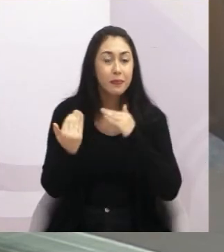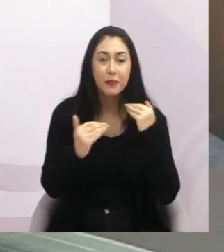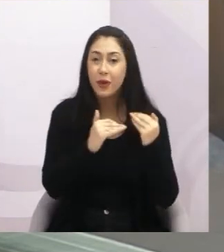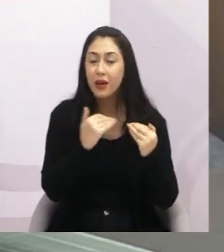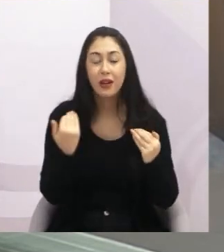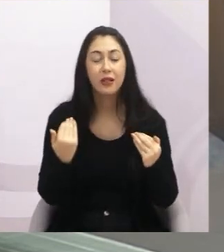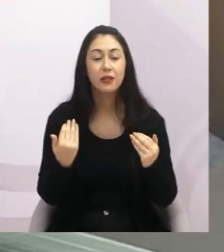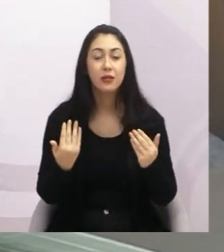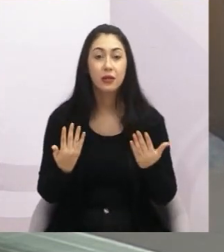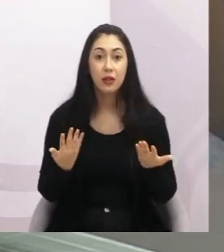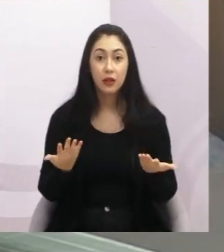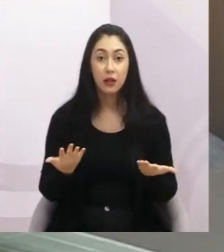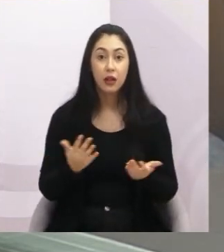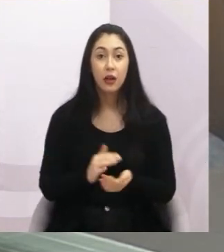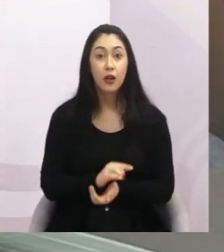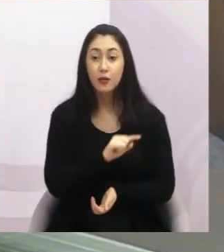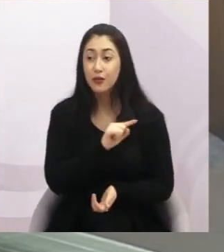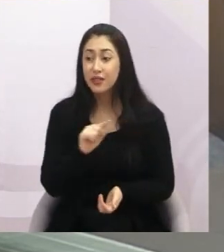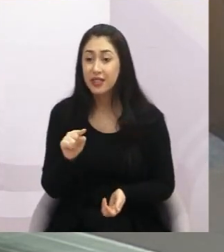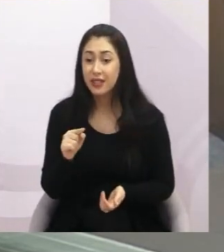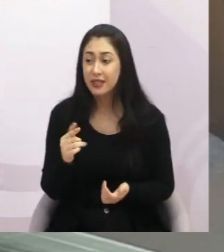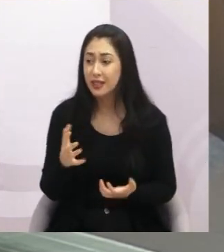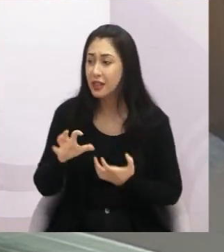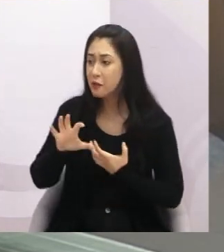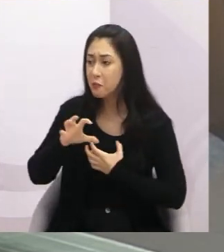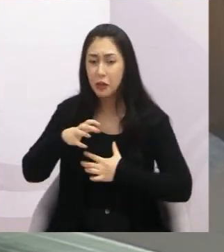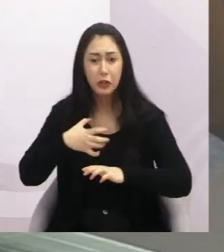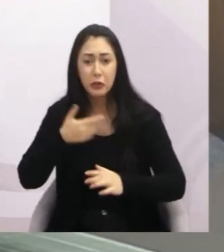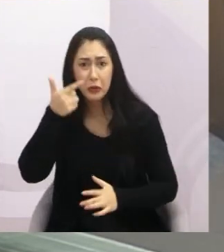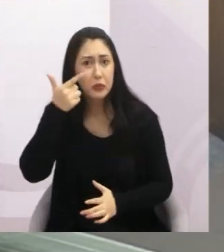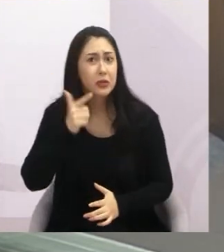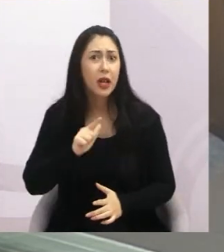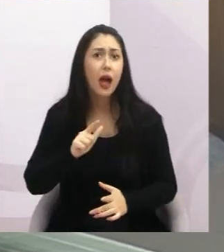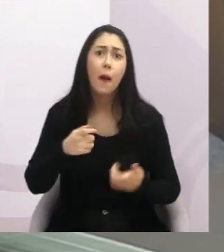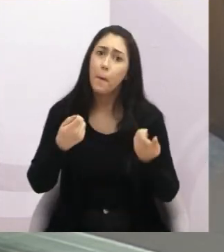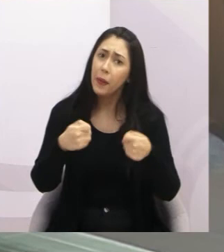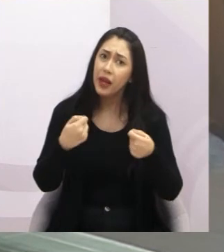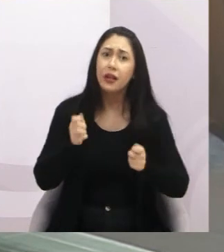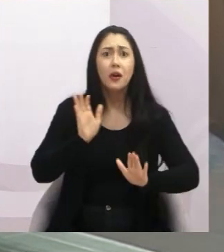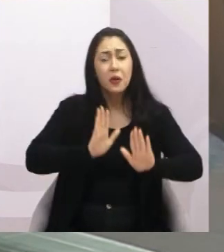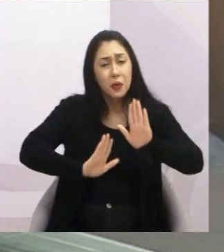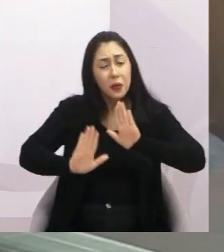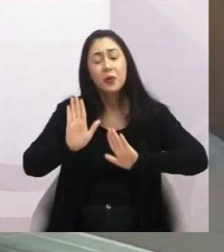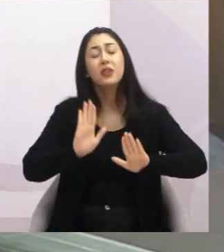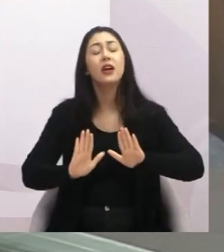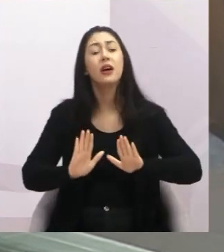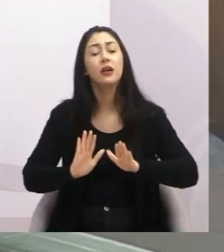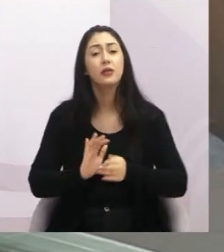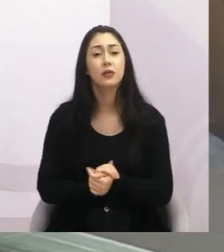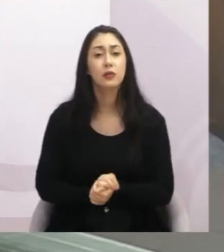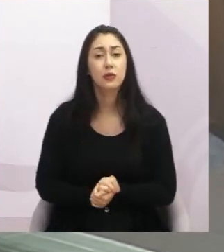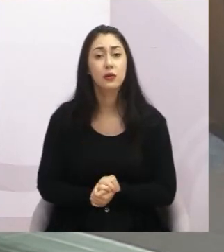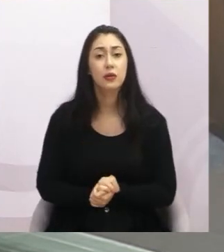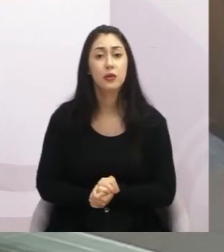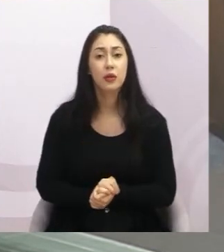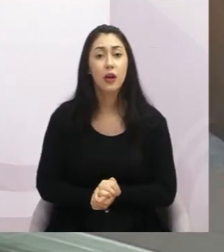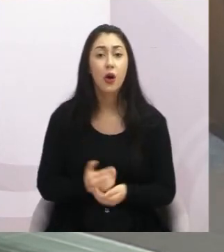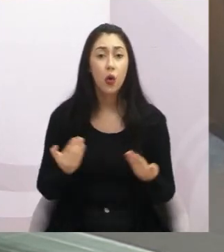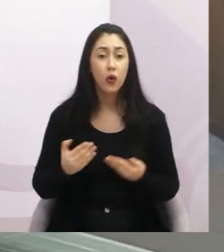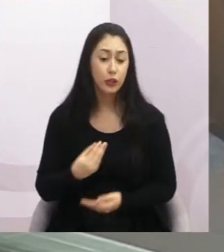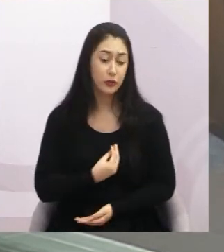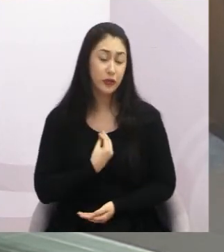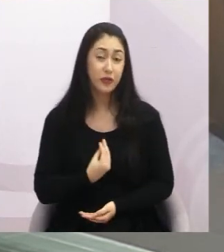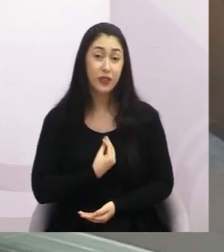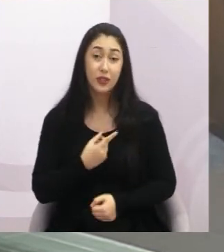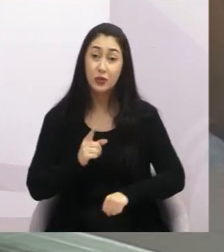é possível que vocês não consigam se conter no momento em que nós estamos vivendo